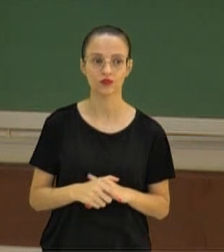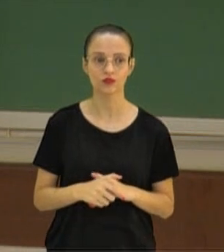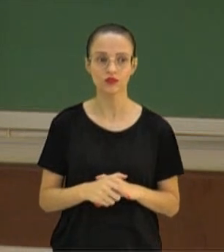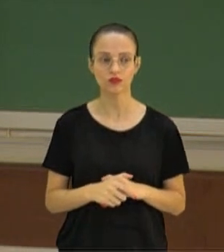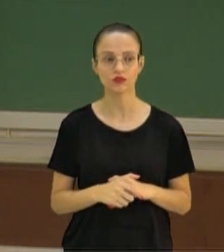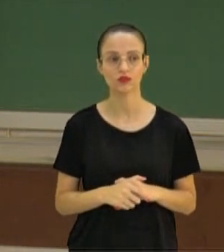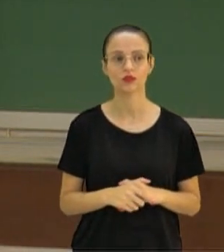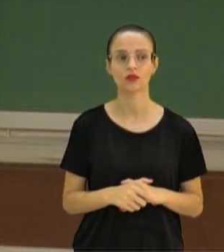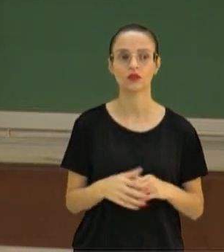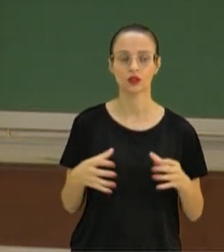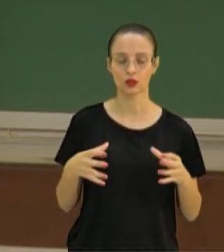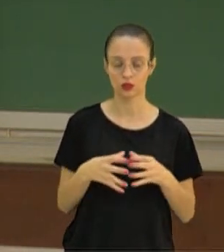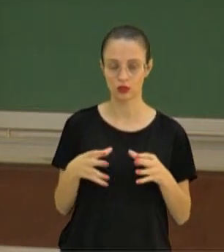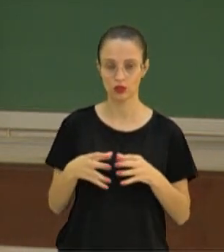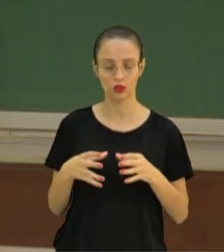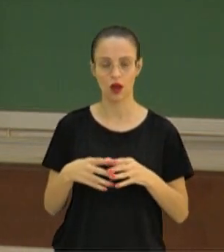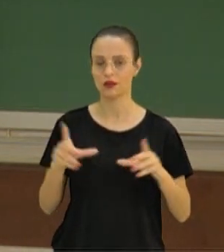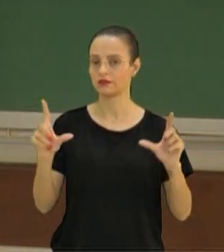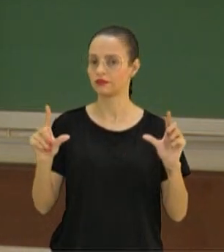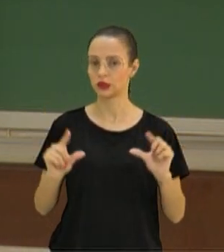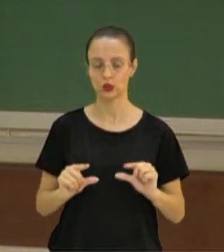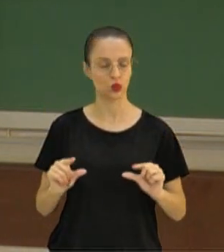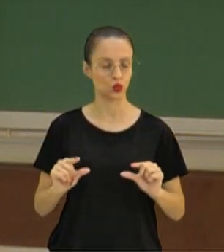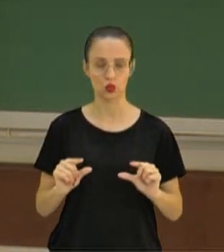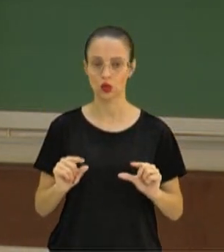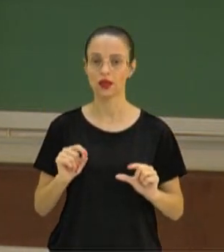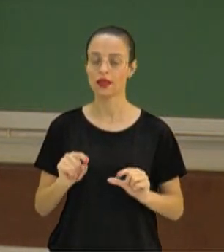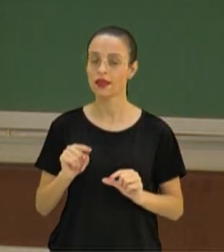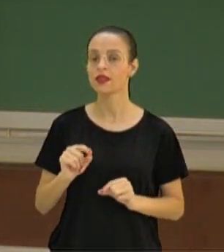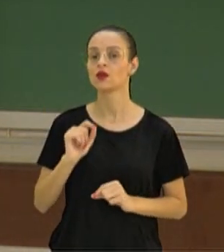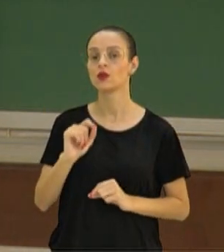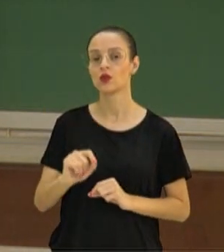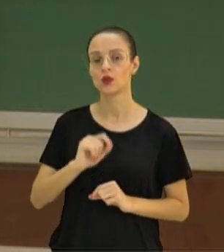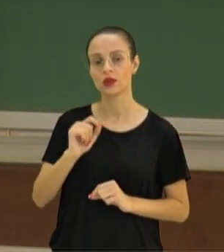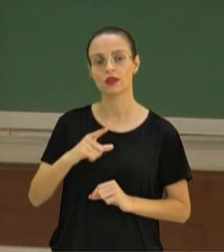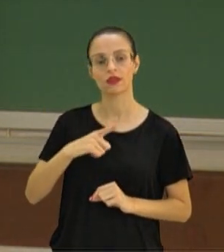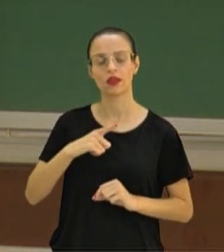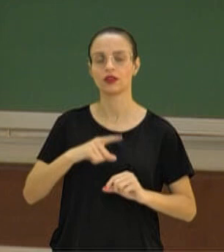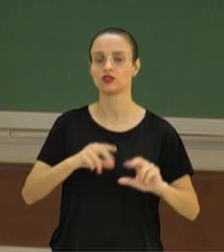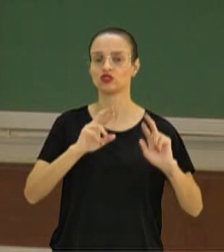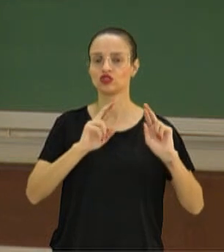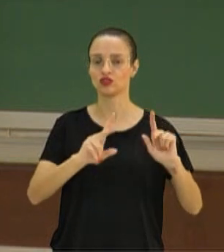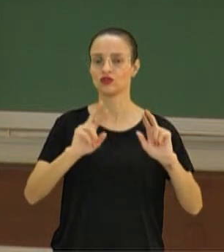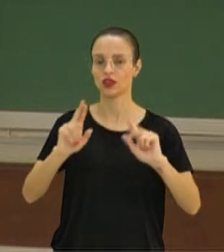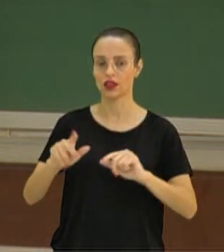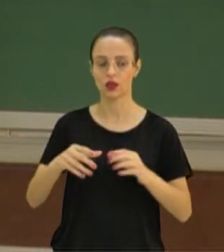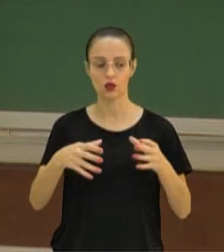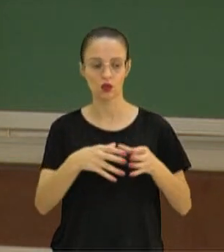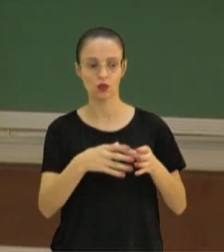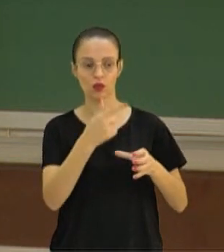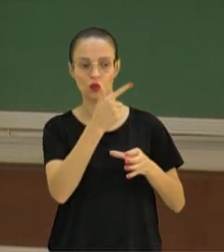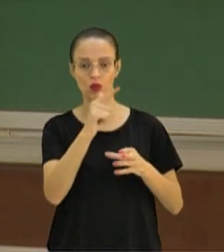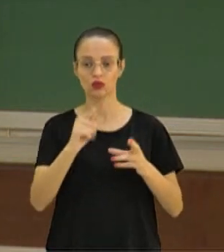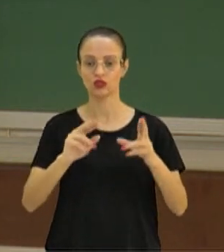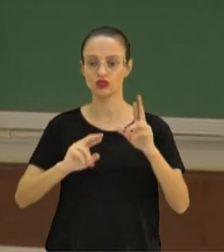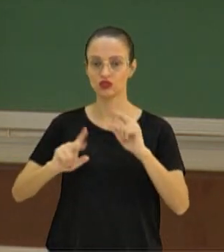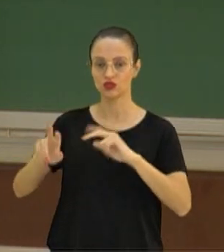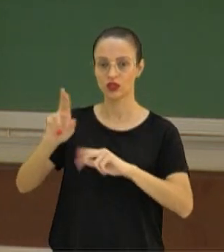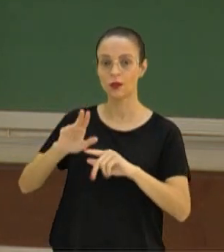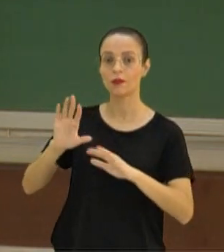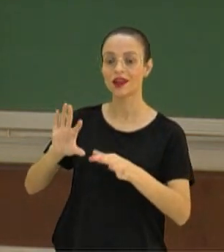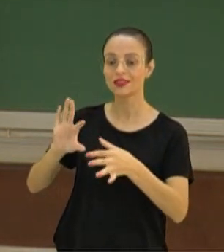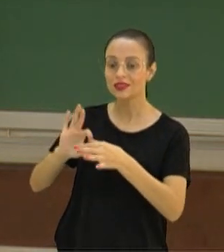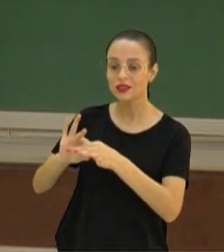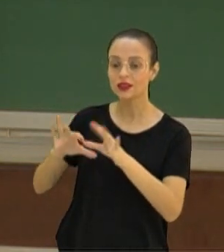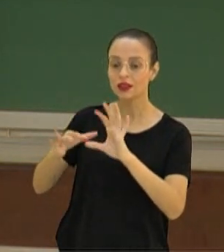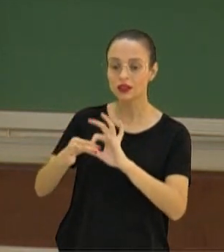Grupo irredutível de organismos, diagnosticavelmente diferente de outros grupos e intimamente ligado